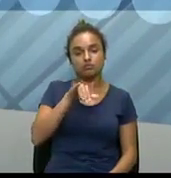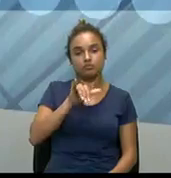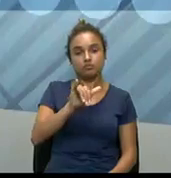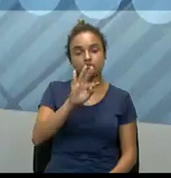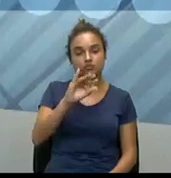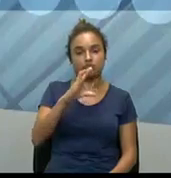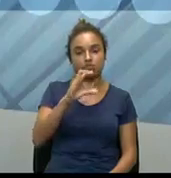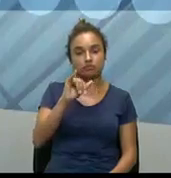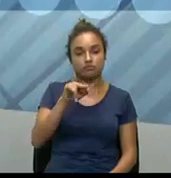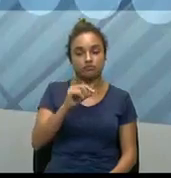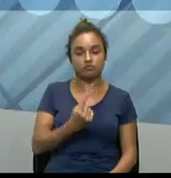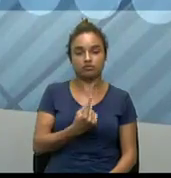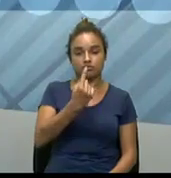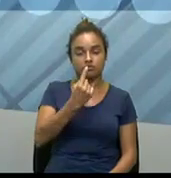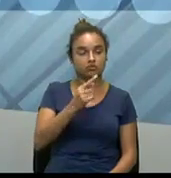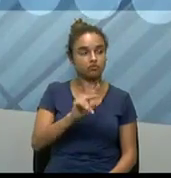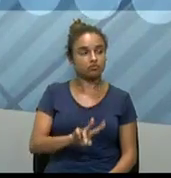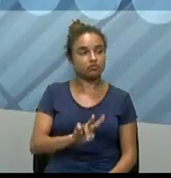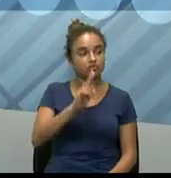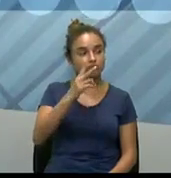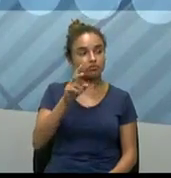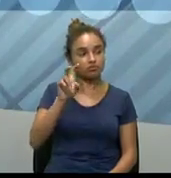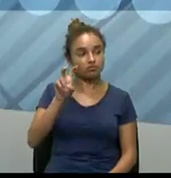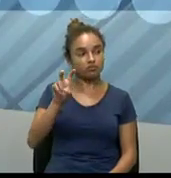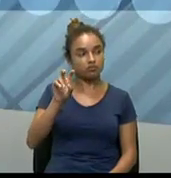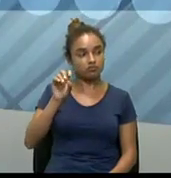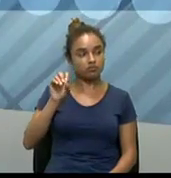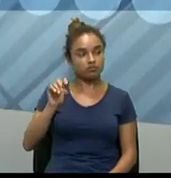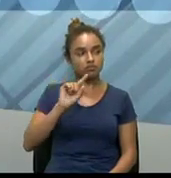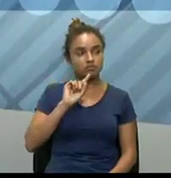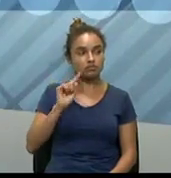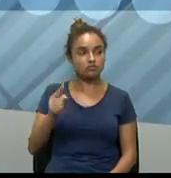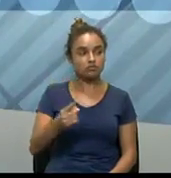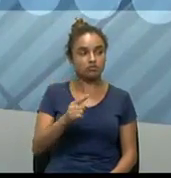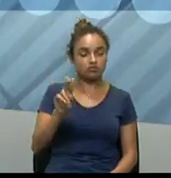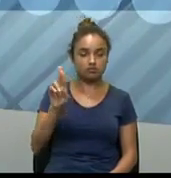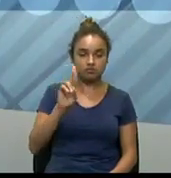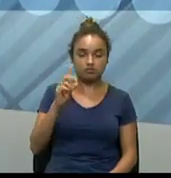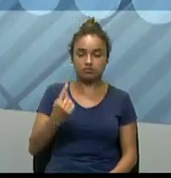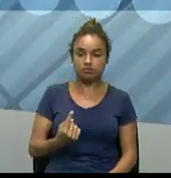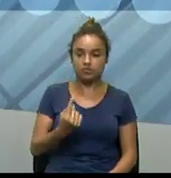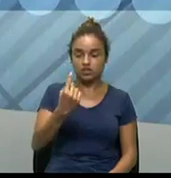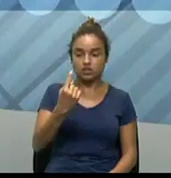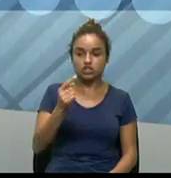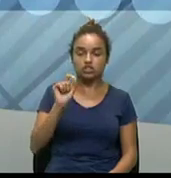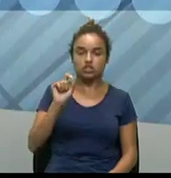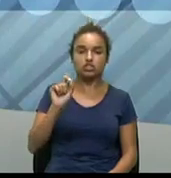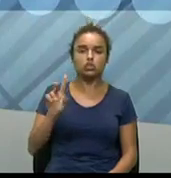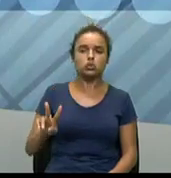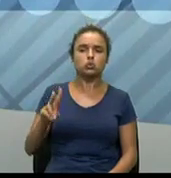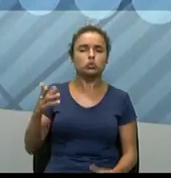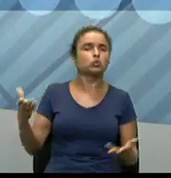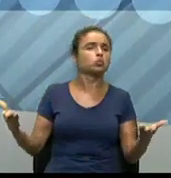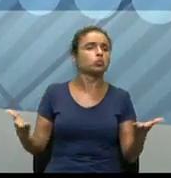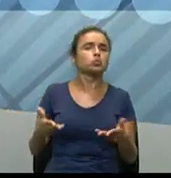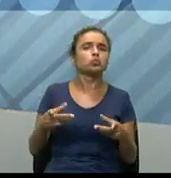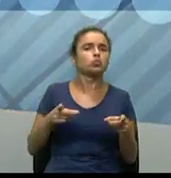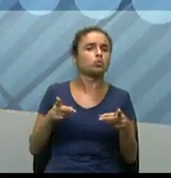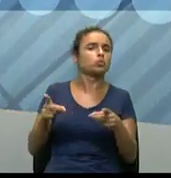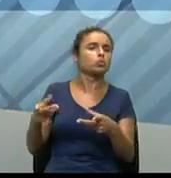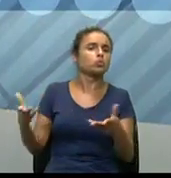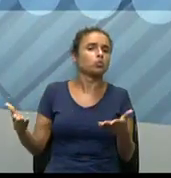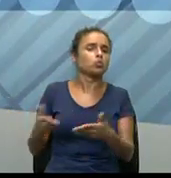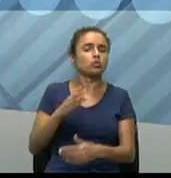um Bitcoin, valia 50 mil reais. Qual que é o valor hoje comercializado?